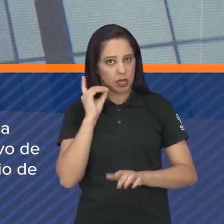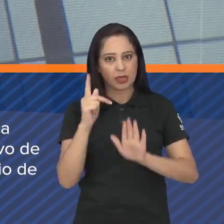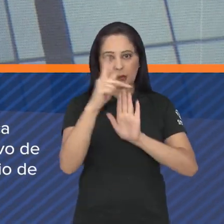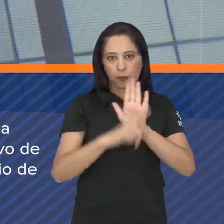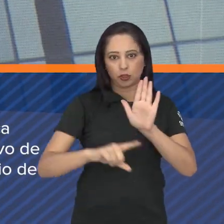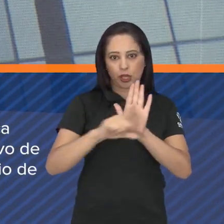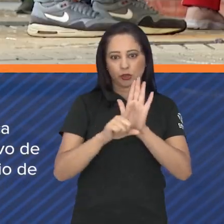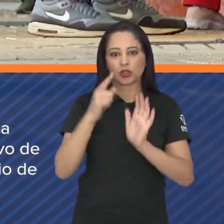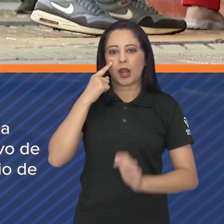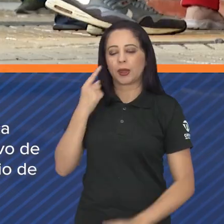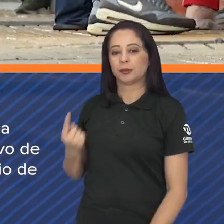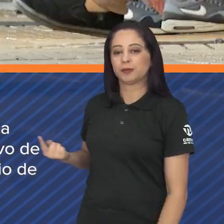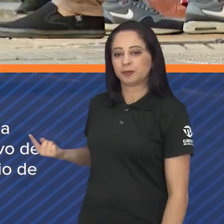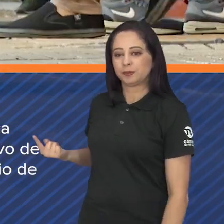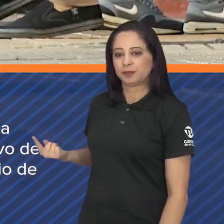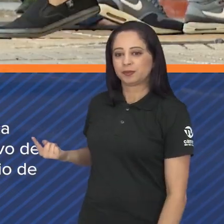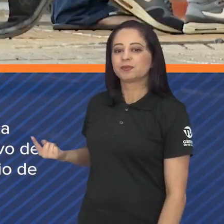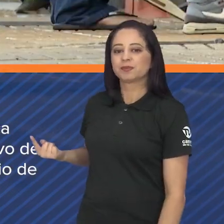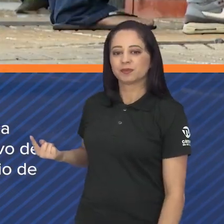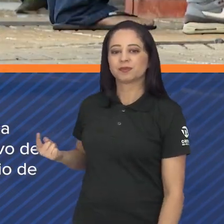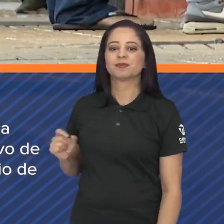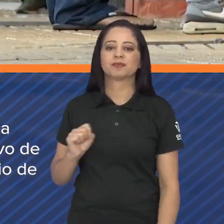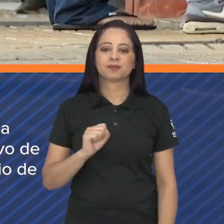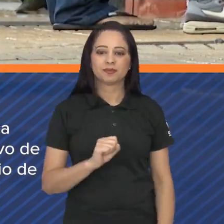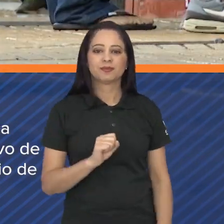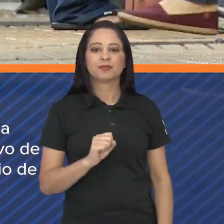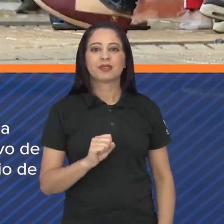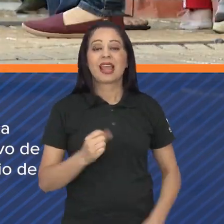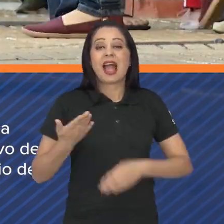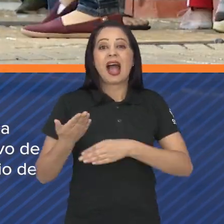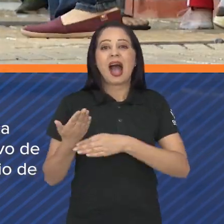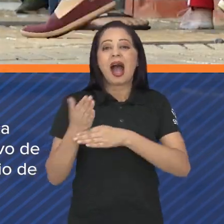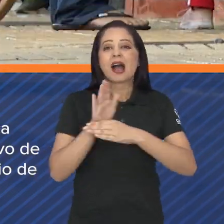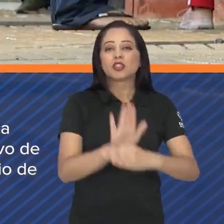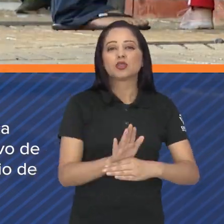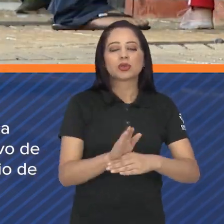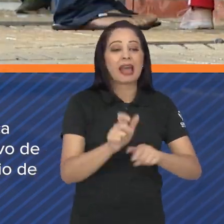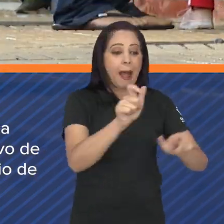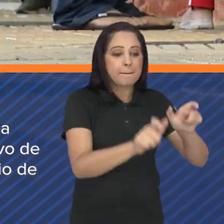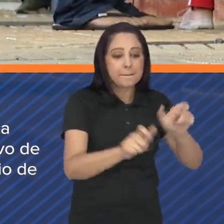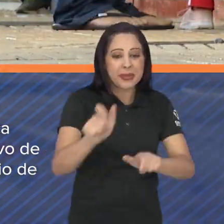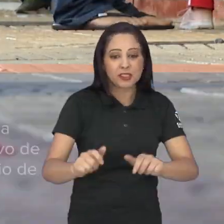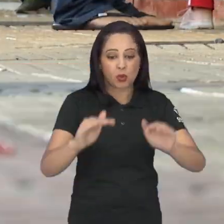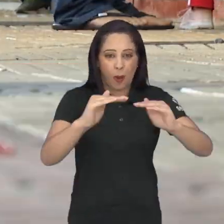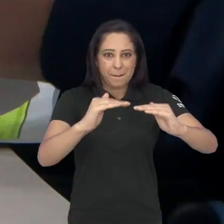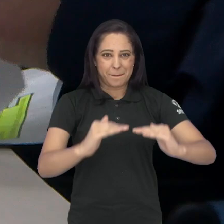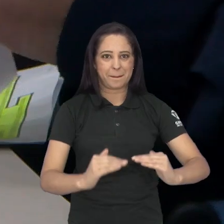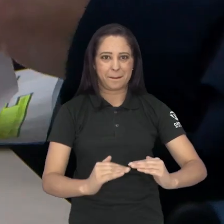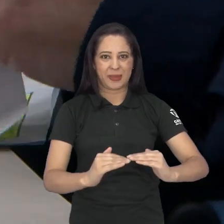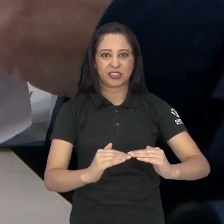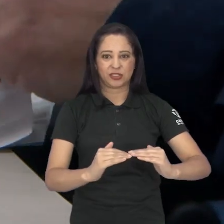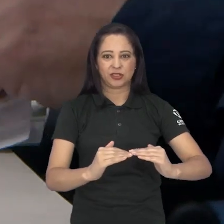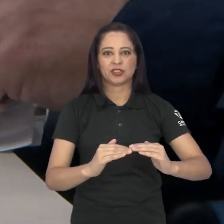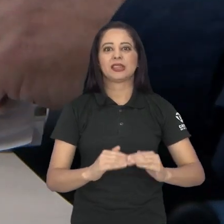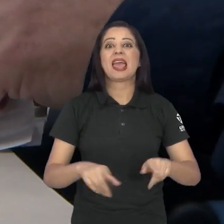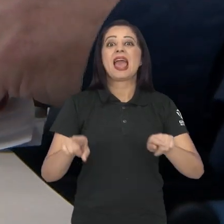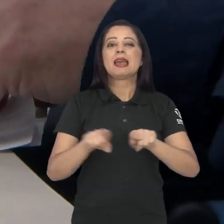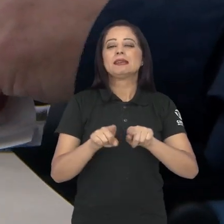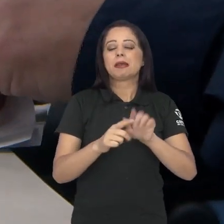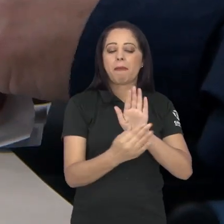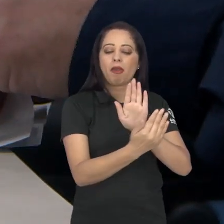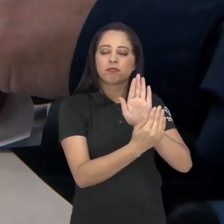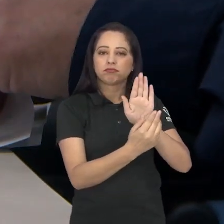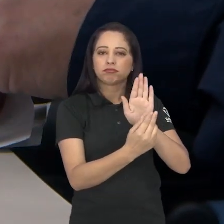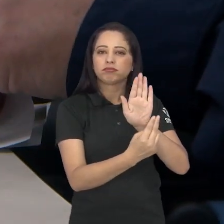estabelece diretrizes para a implantação de uma política de inclusão social para pessoas com ananismo. E segue na pauta um